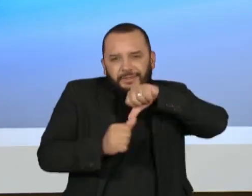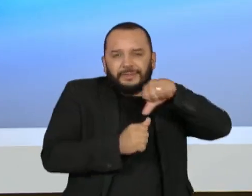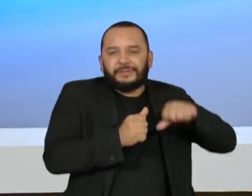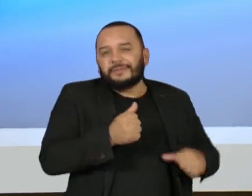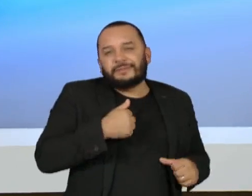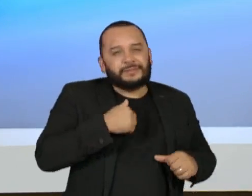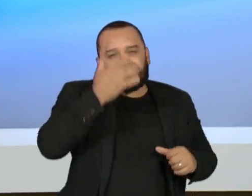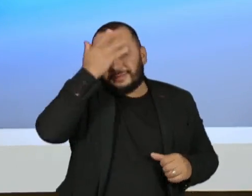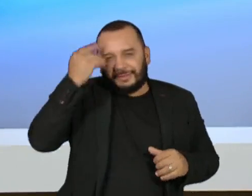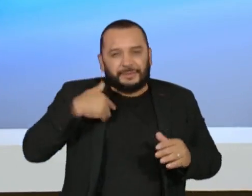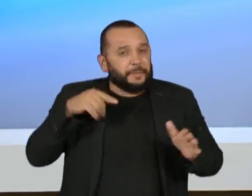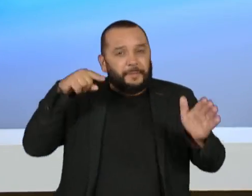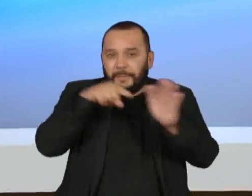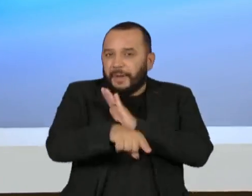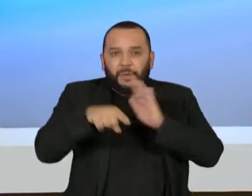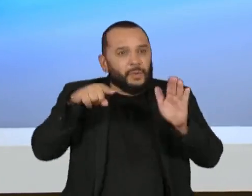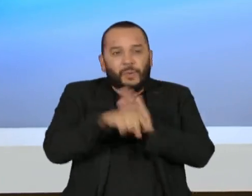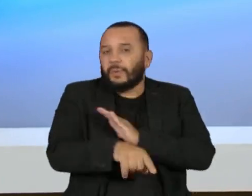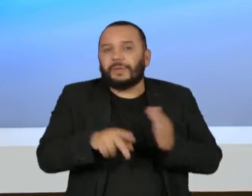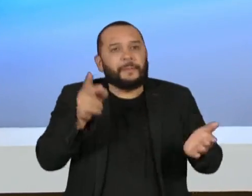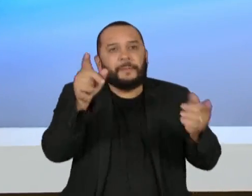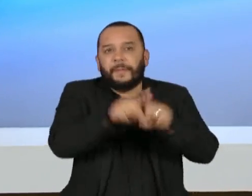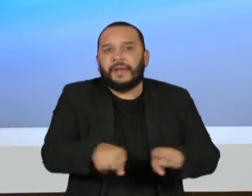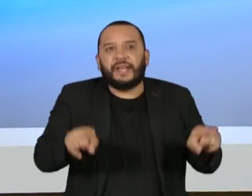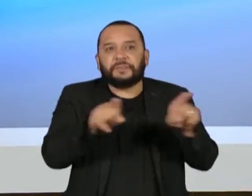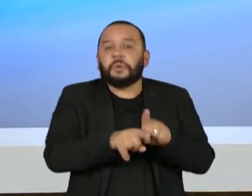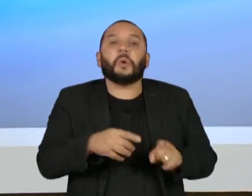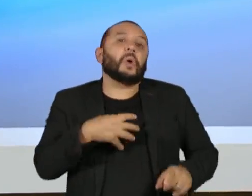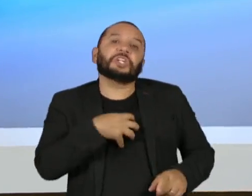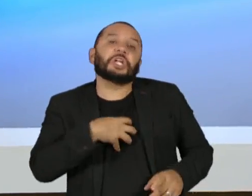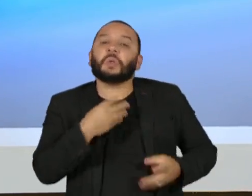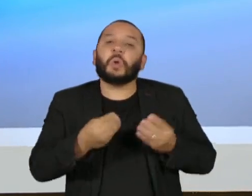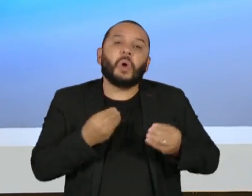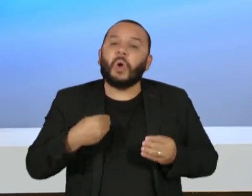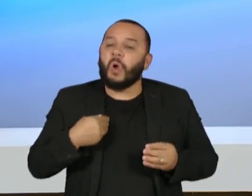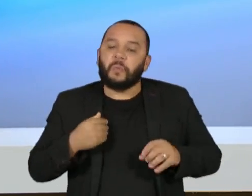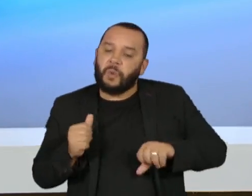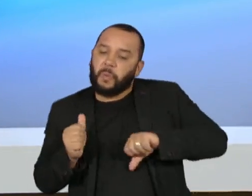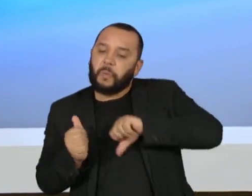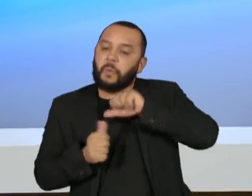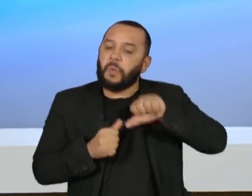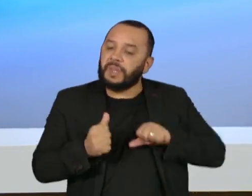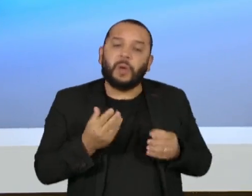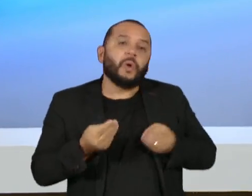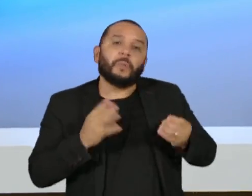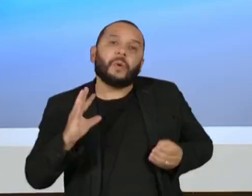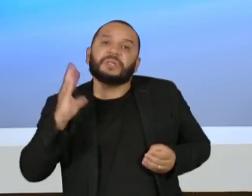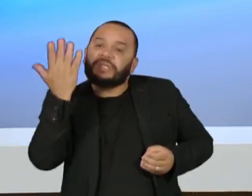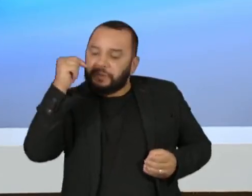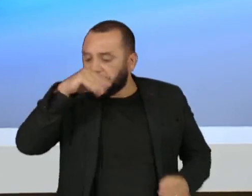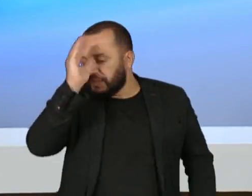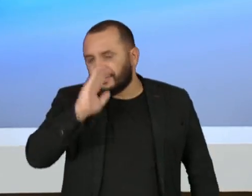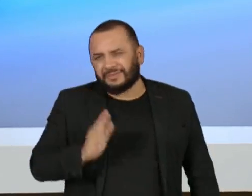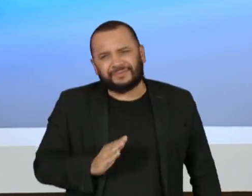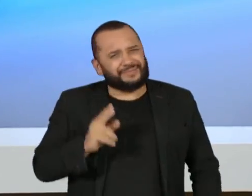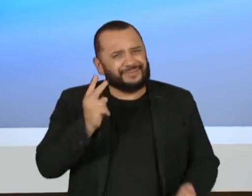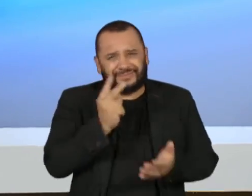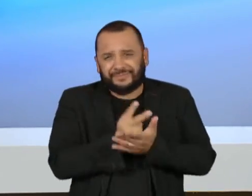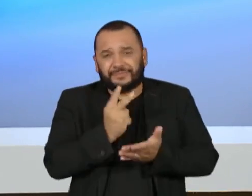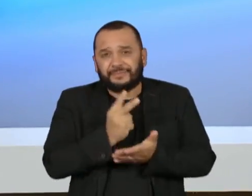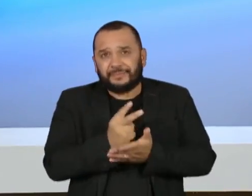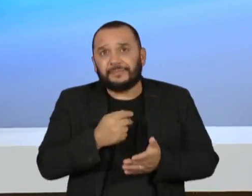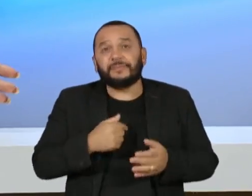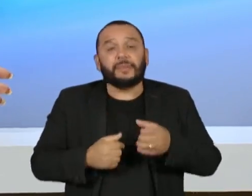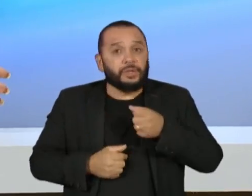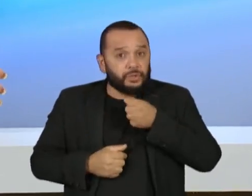fetiche pela nossa transição, esse fetiche que o jornalismo brasileiro, não posso falar